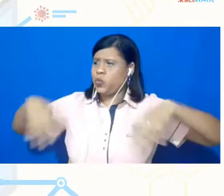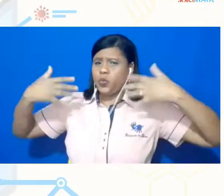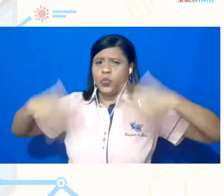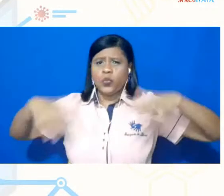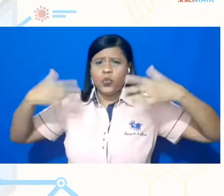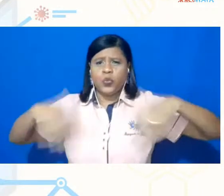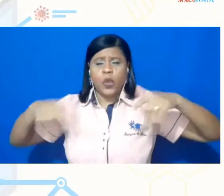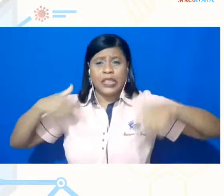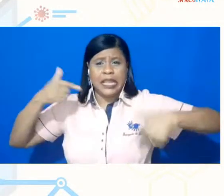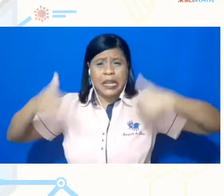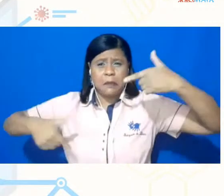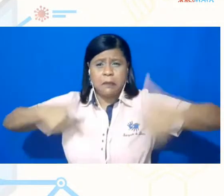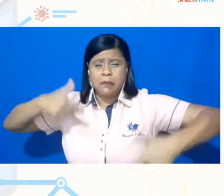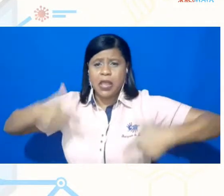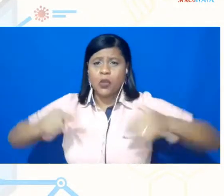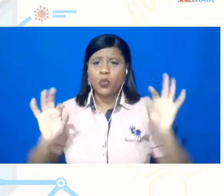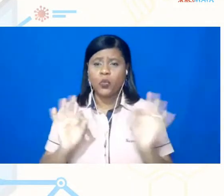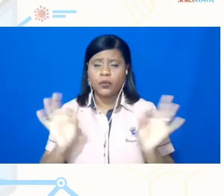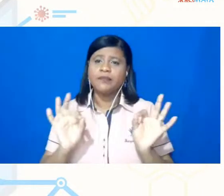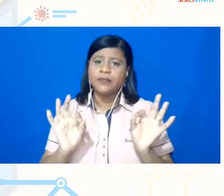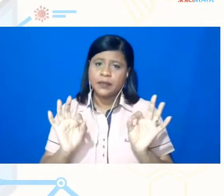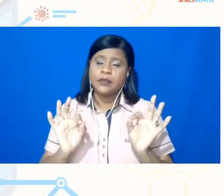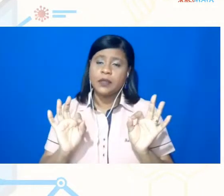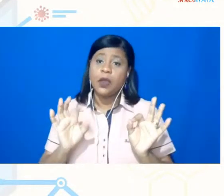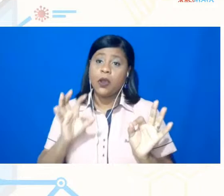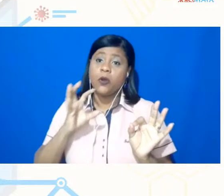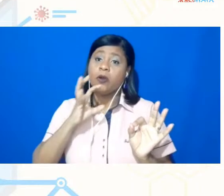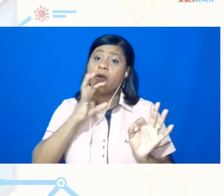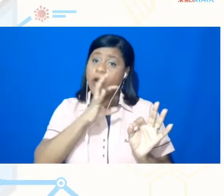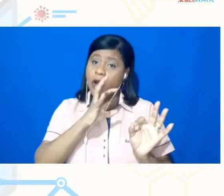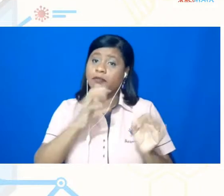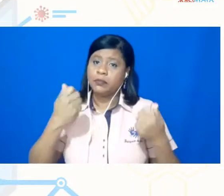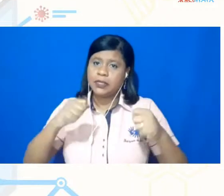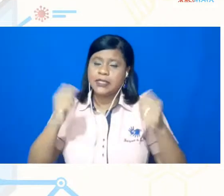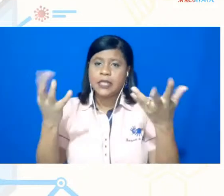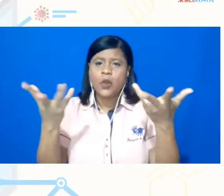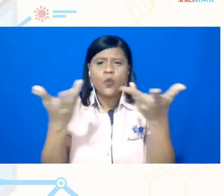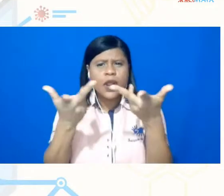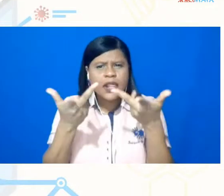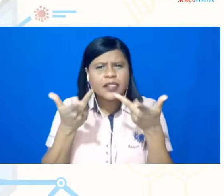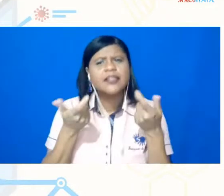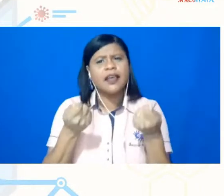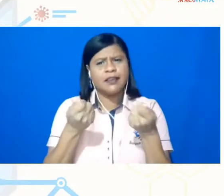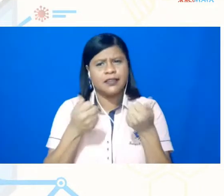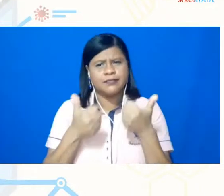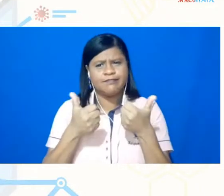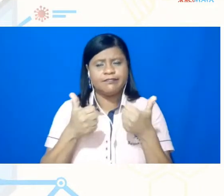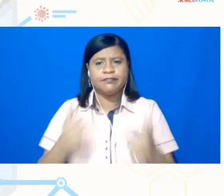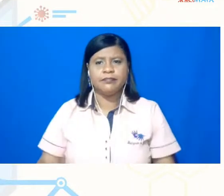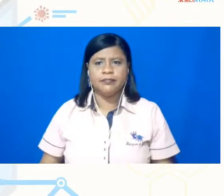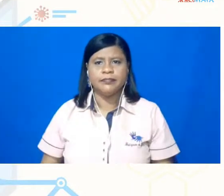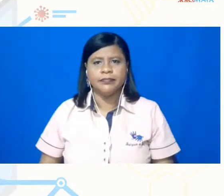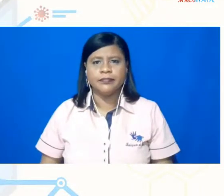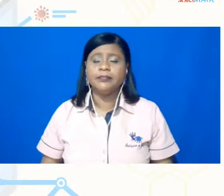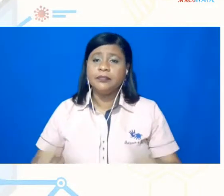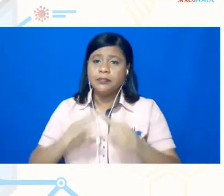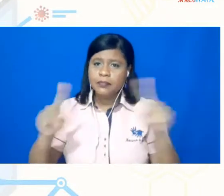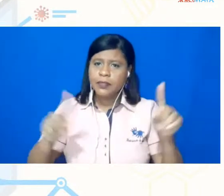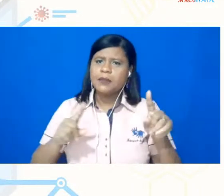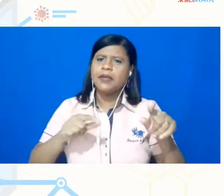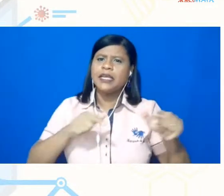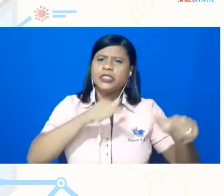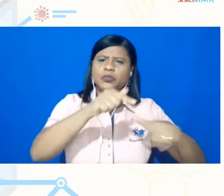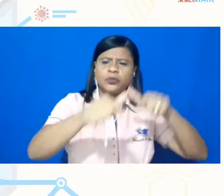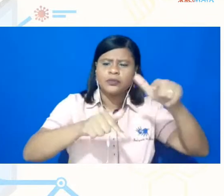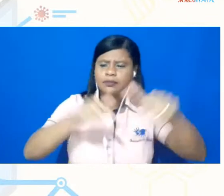a gente vai prezar pela qualidade dos trabalhos, obviamente, né, mas são trabalhos diferentes de artigos